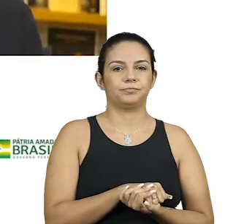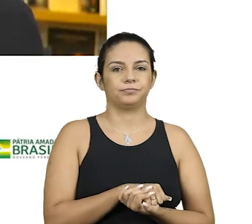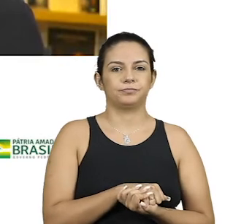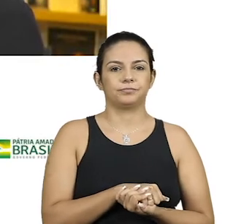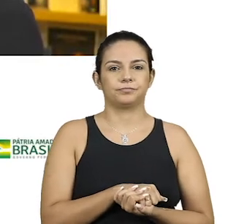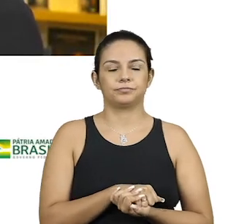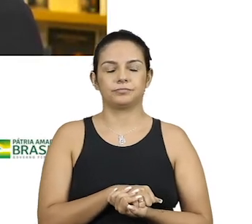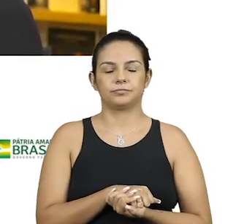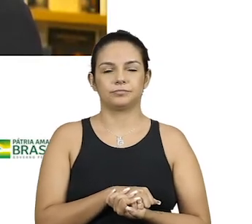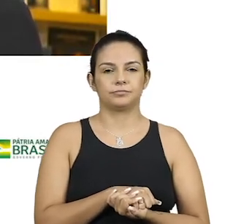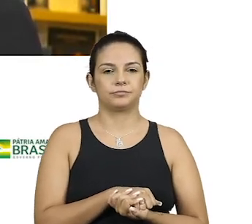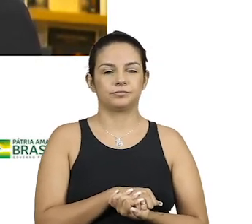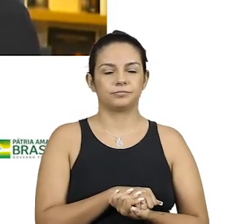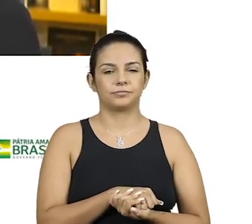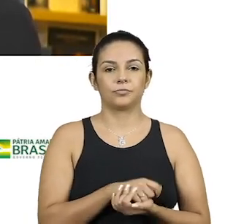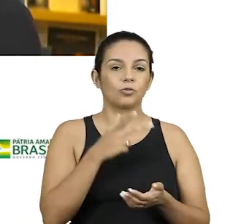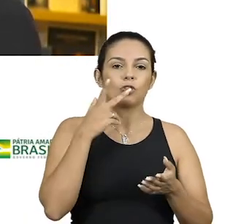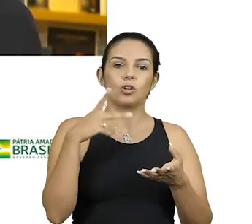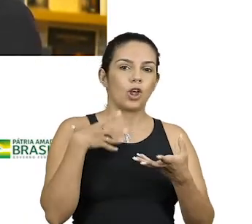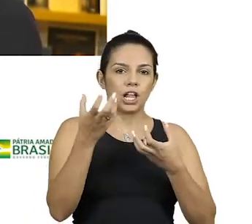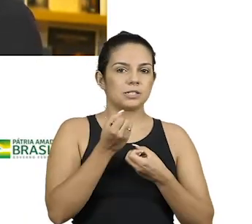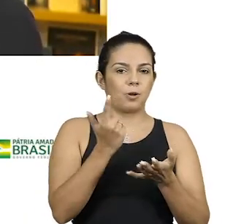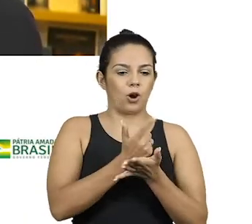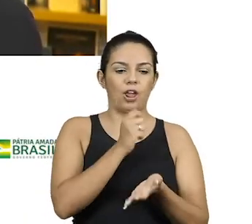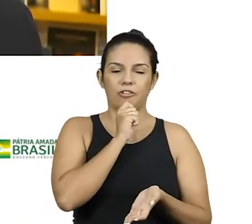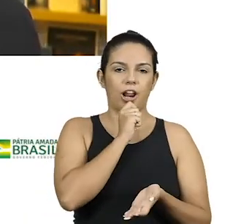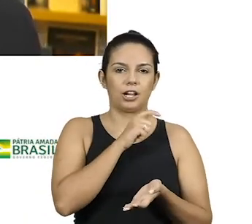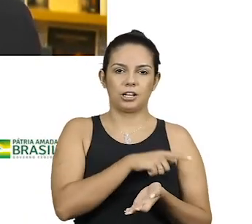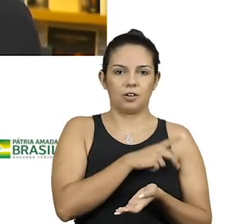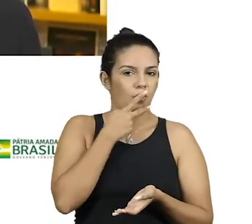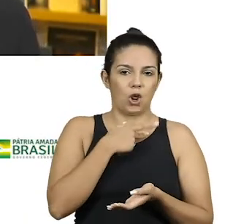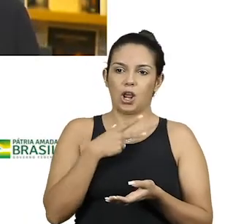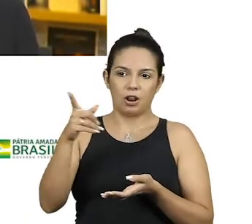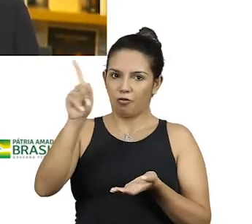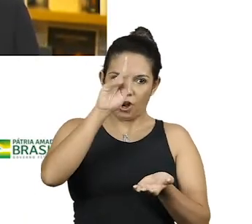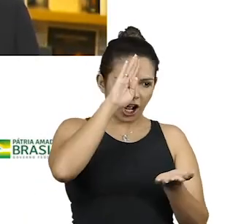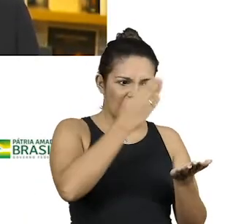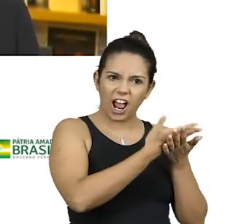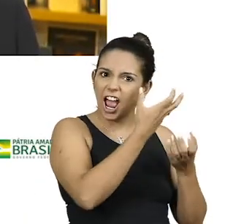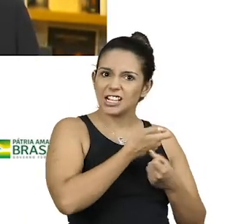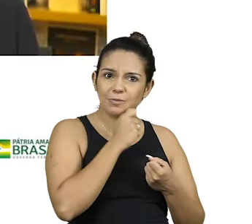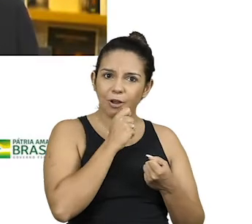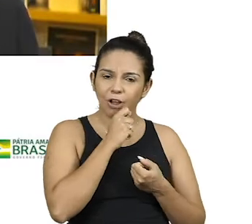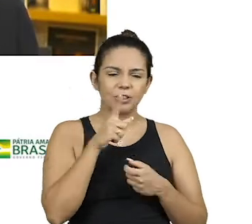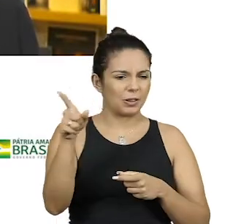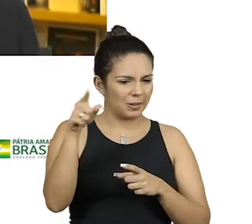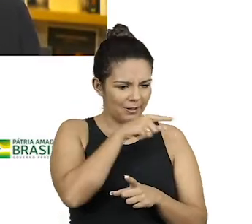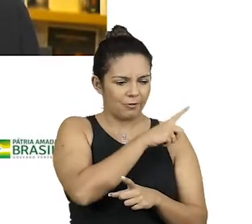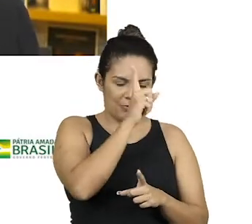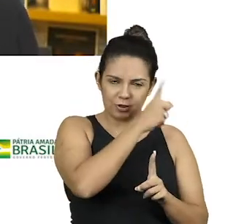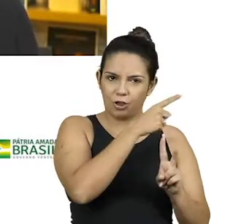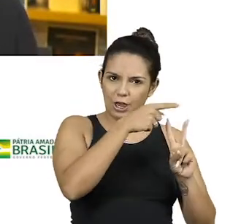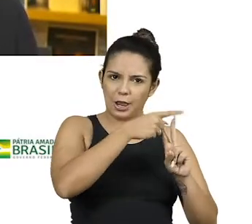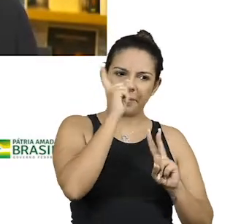Eu não vivo, não acredito o livro ainda. Pô, não acredito. Não acredito. Dá uma bronca